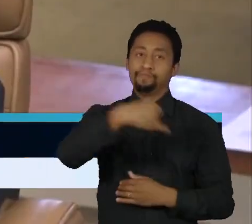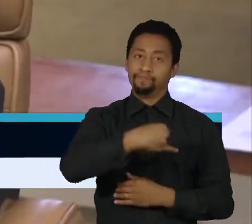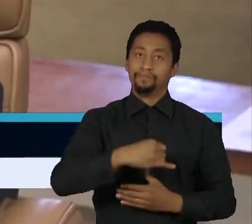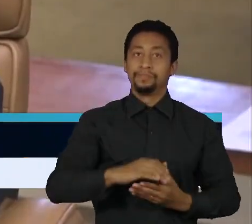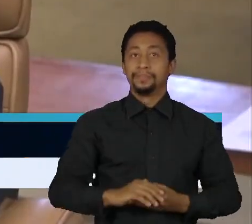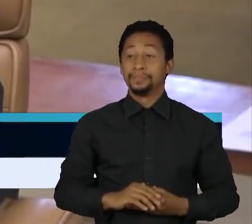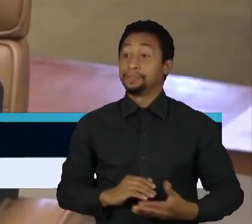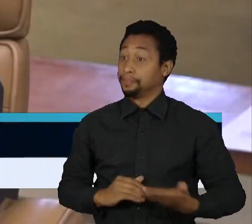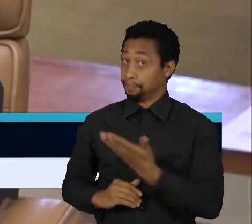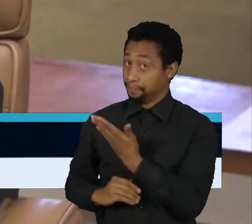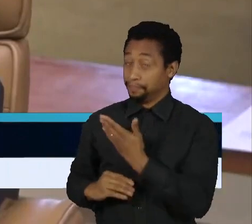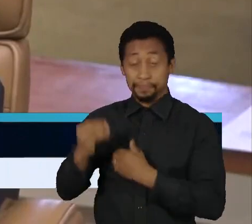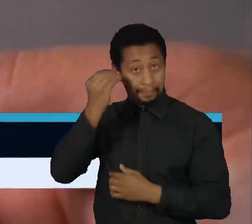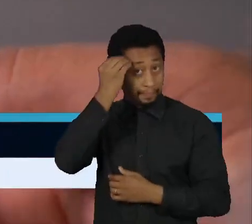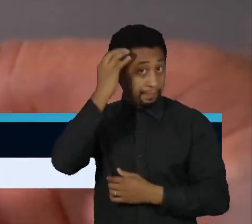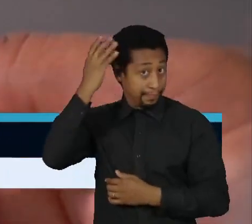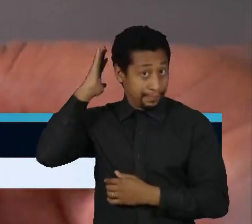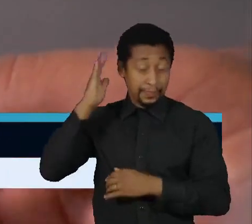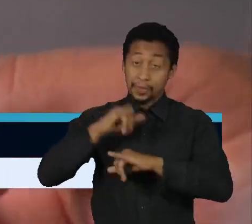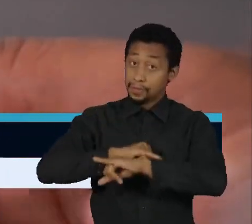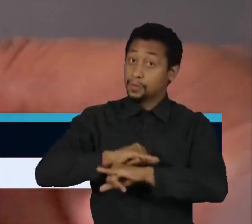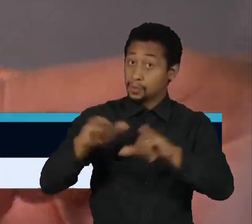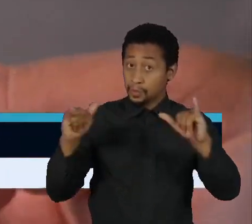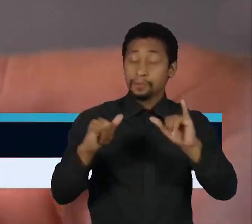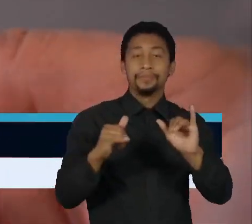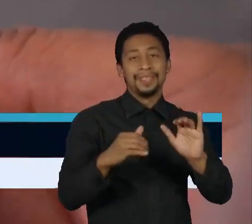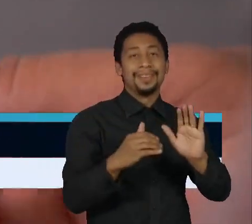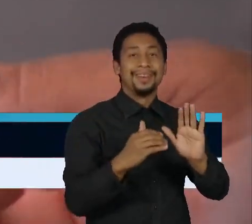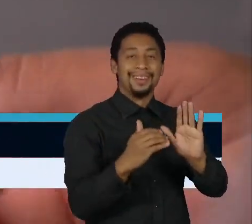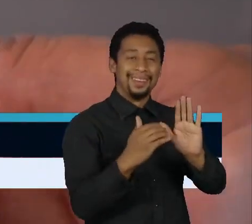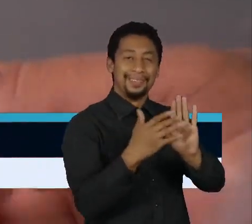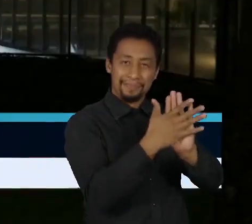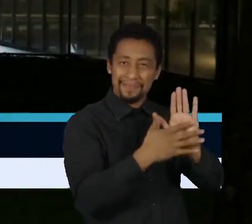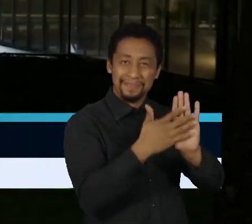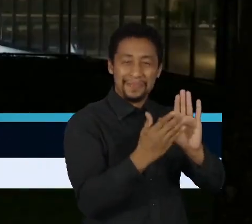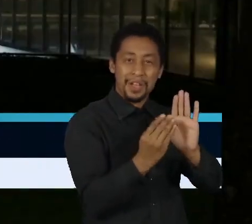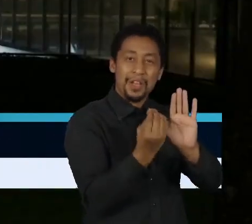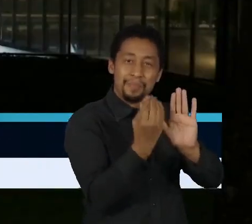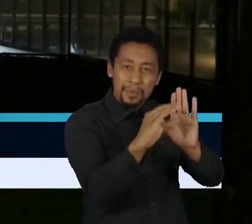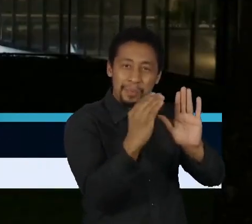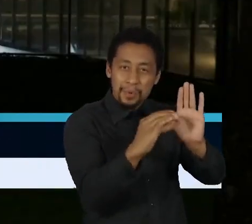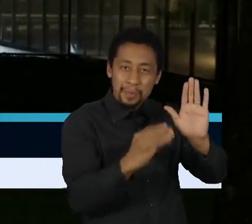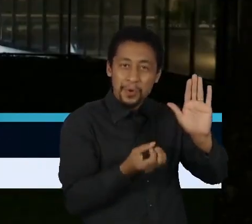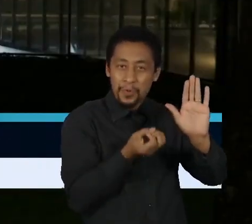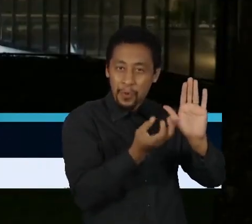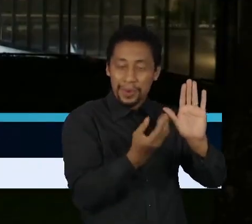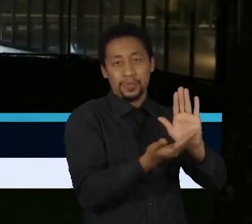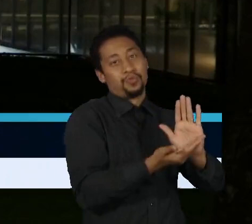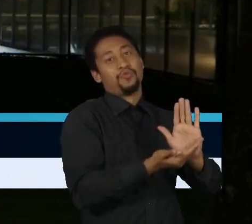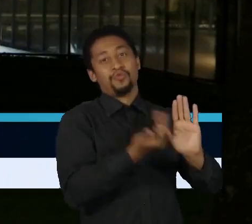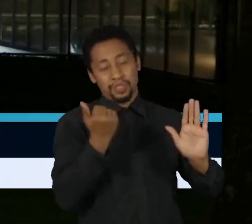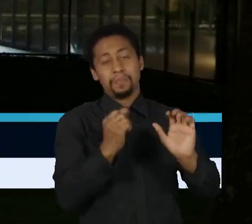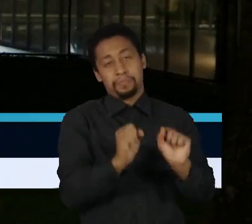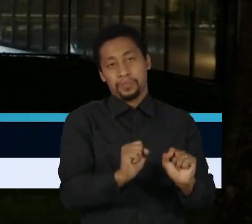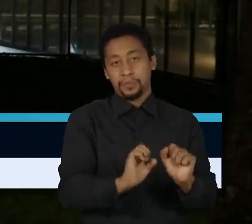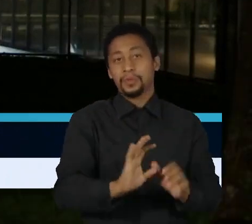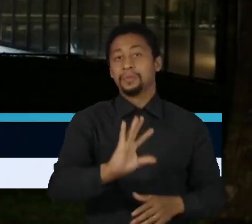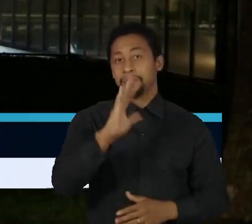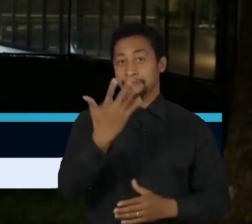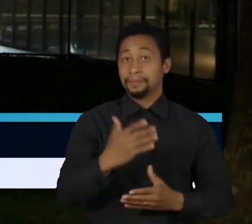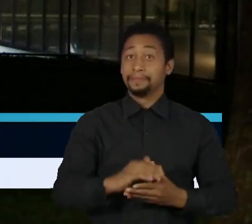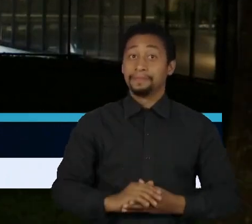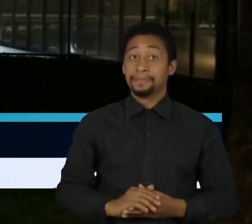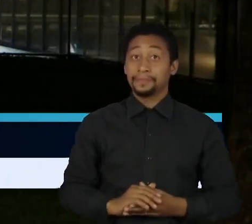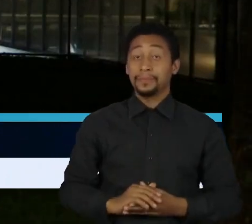pelo ministro Luiz Fux, discute a retirada de conteúdo pelas plataformas. Os temas que vão ser julgados pelo Supremo estão entre os